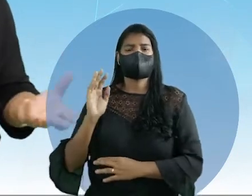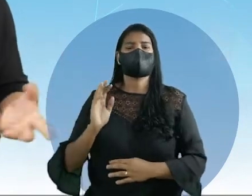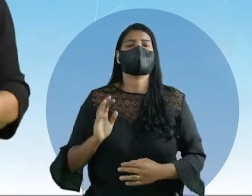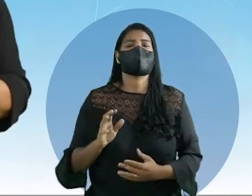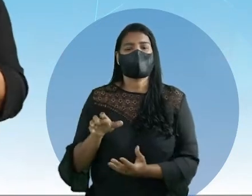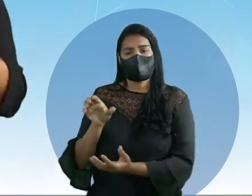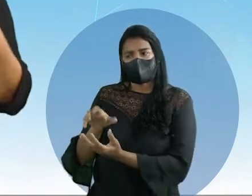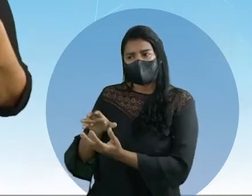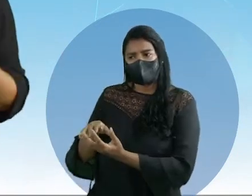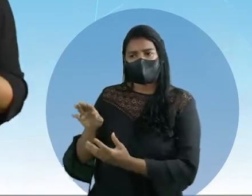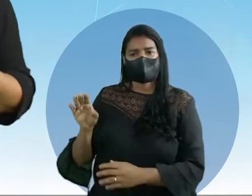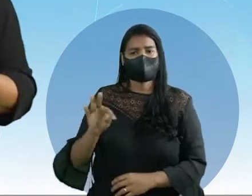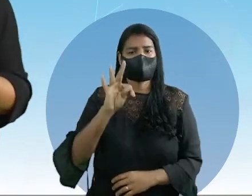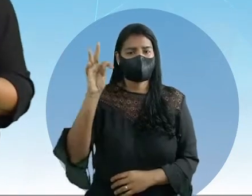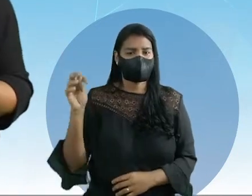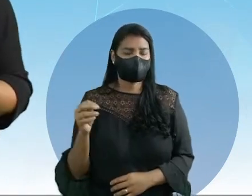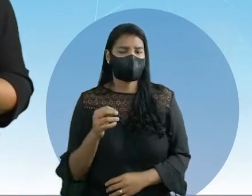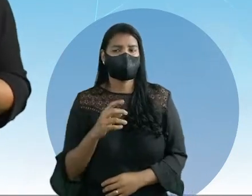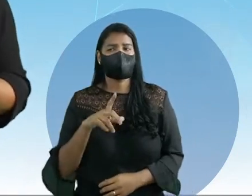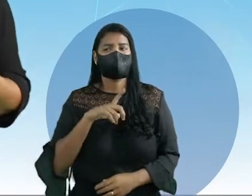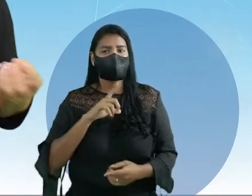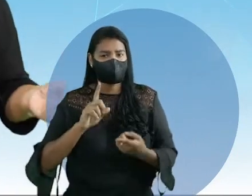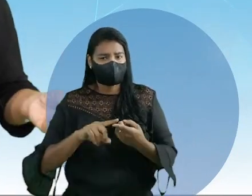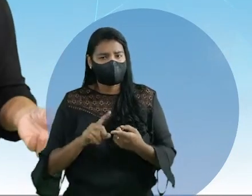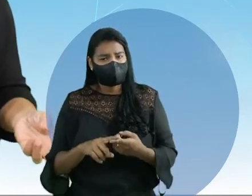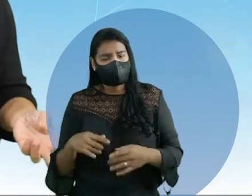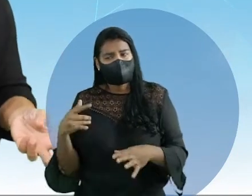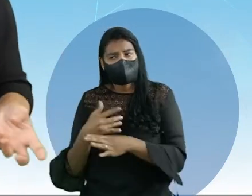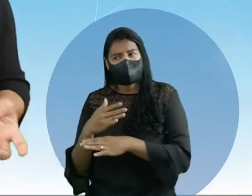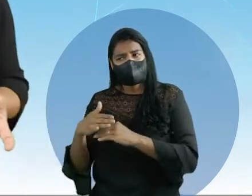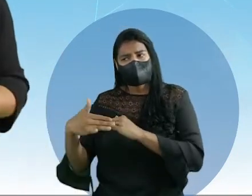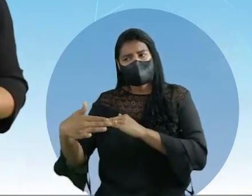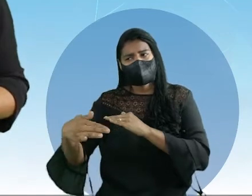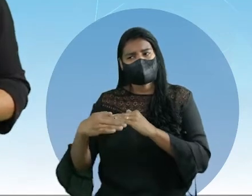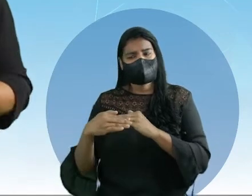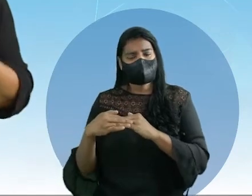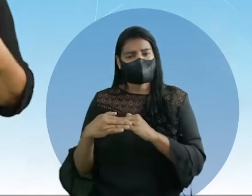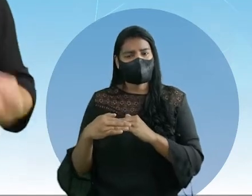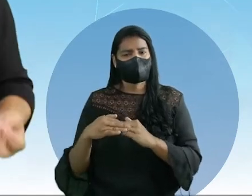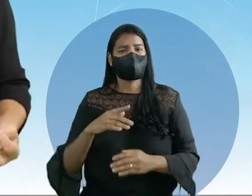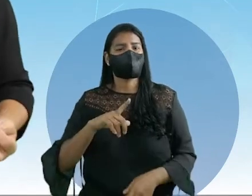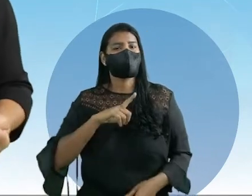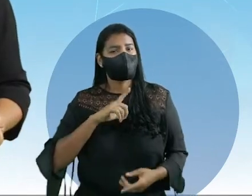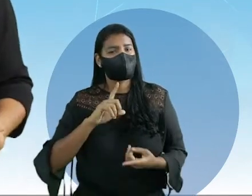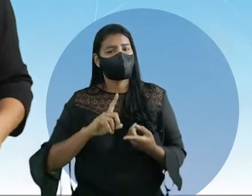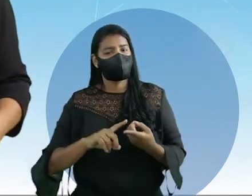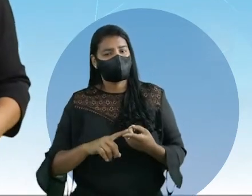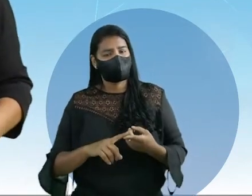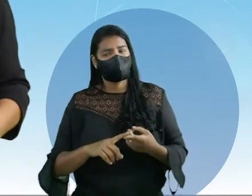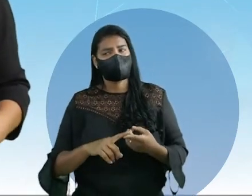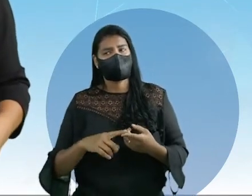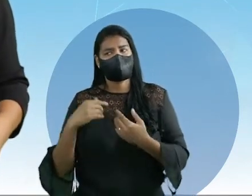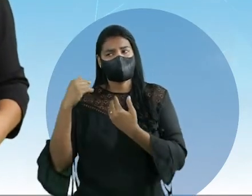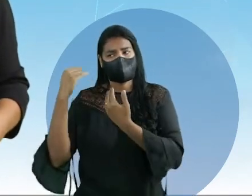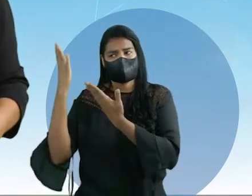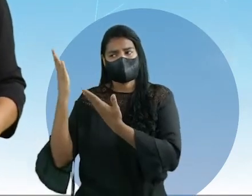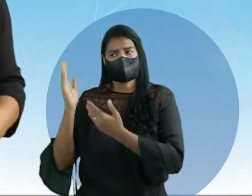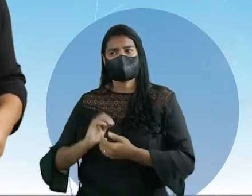Pernambuco, mas aqui no centro, próximo ao centro do Recife, região metropolitana, também temos pedacinho dela.